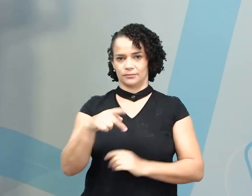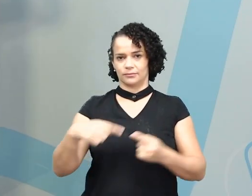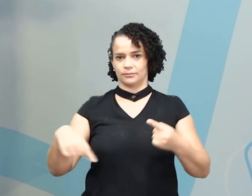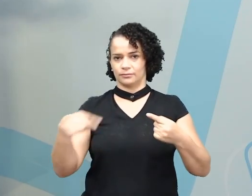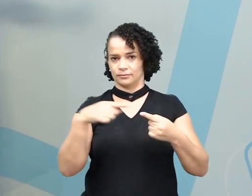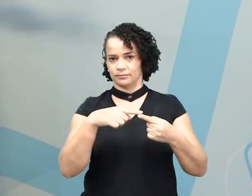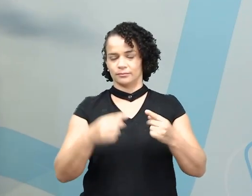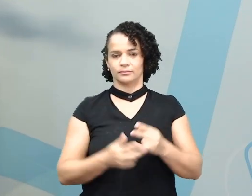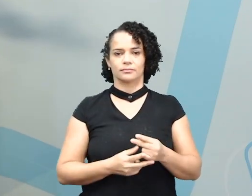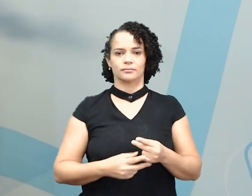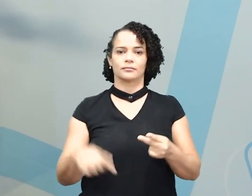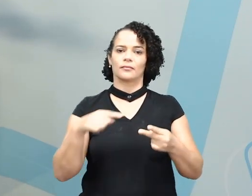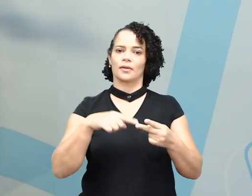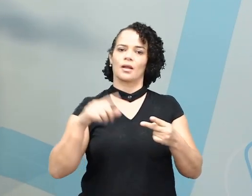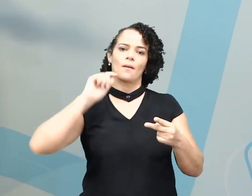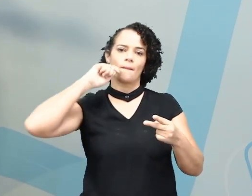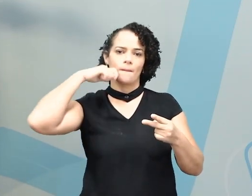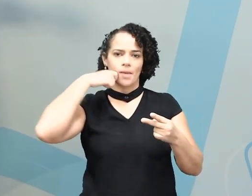baker,